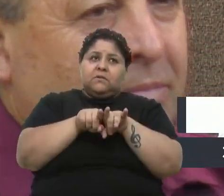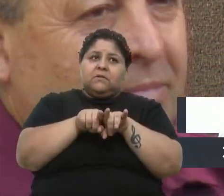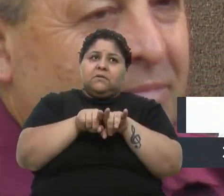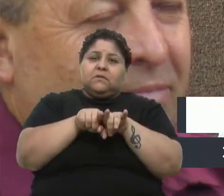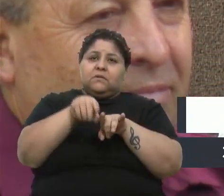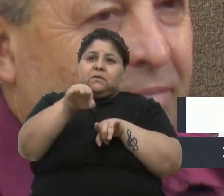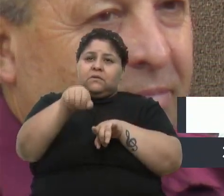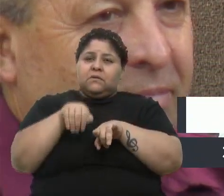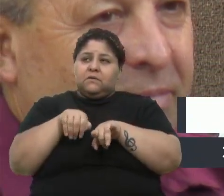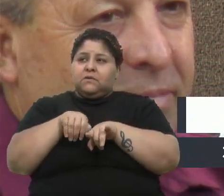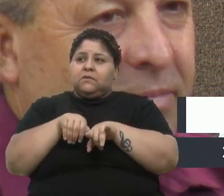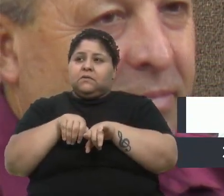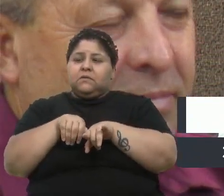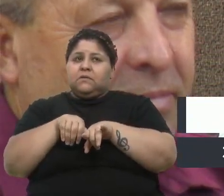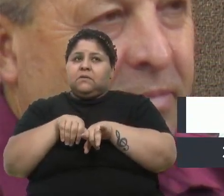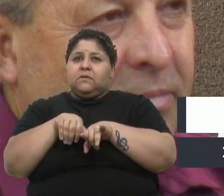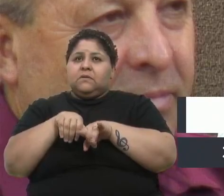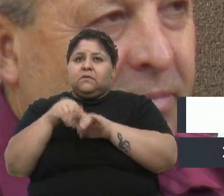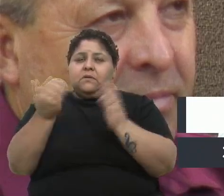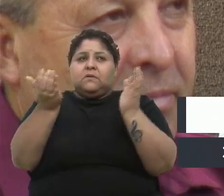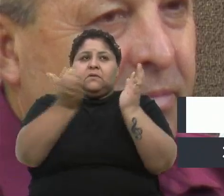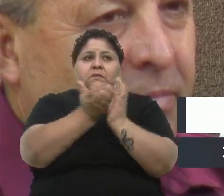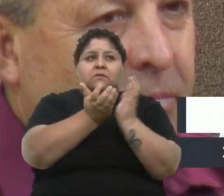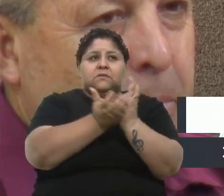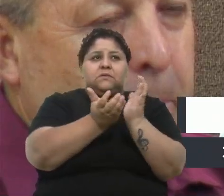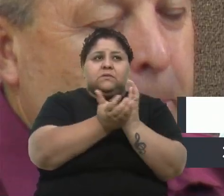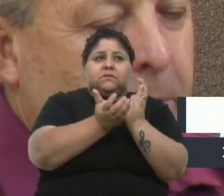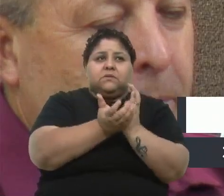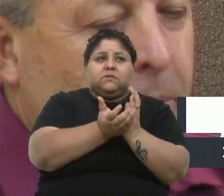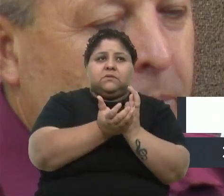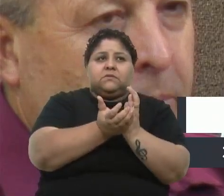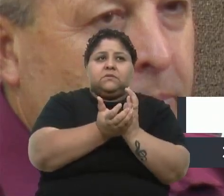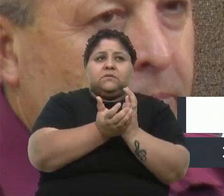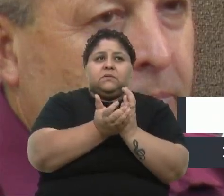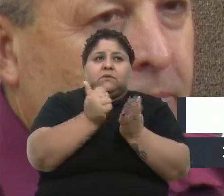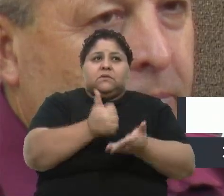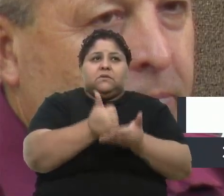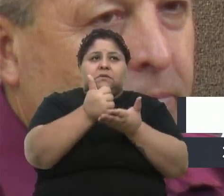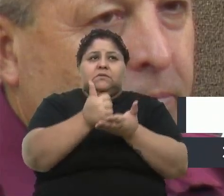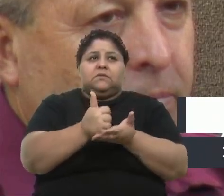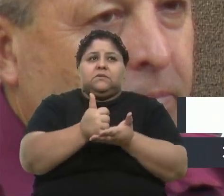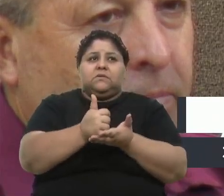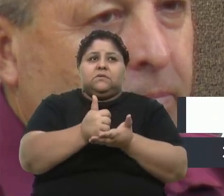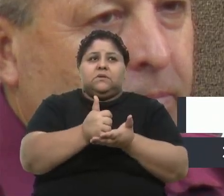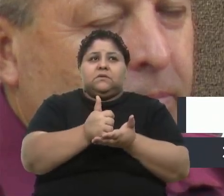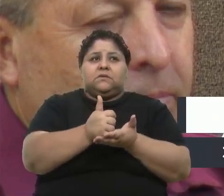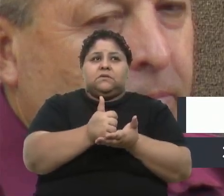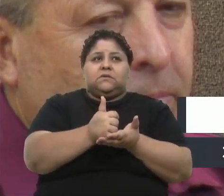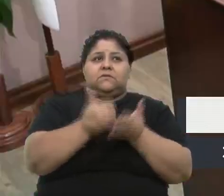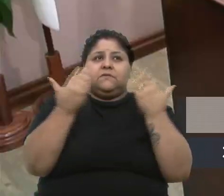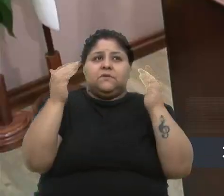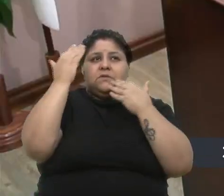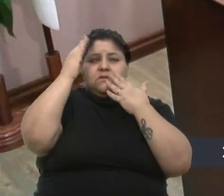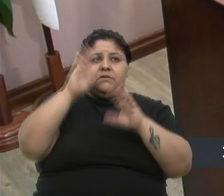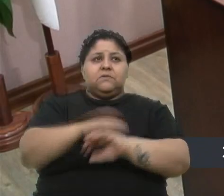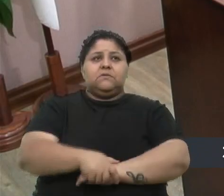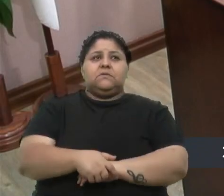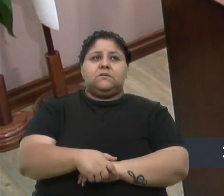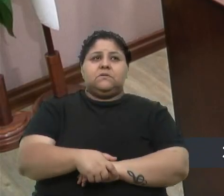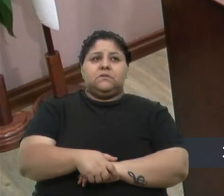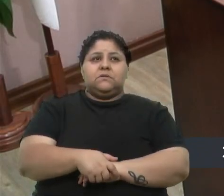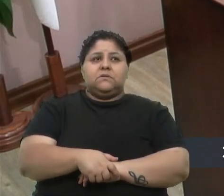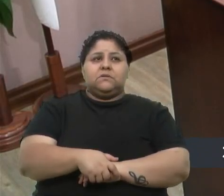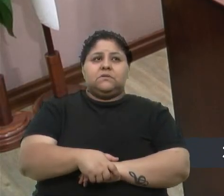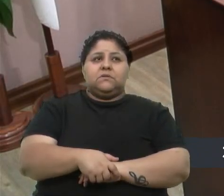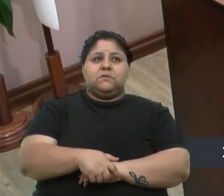no que se refere a estudo e a tantas outras questões em favor da nossa sociedade caxiense. Parabéns, muito obrigado. Obrigada, obrigada pela